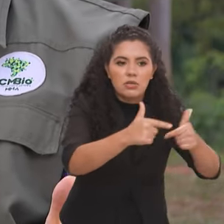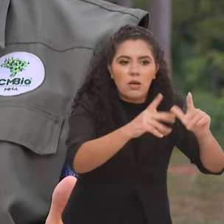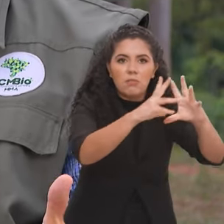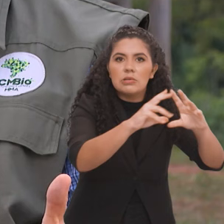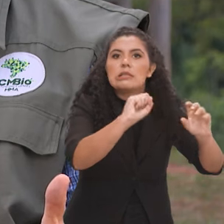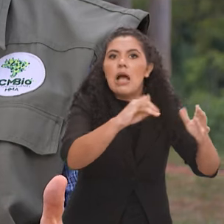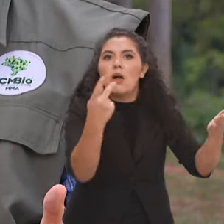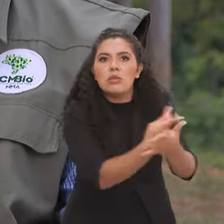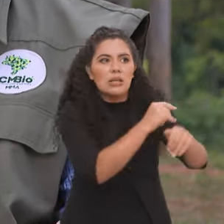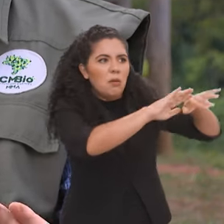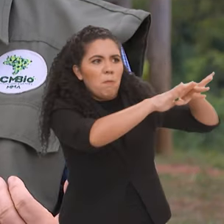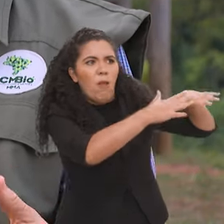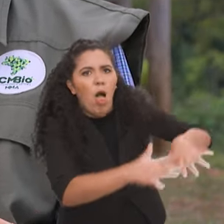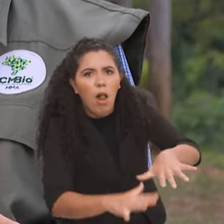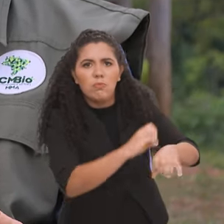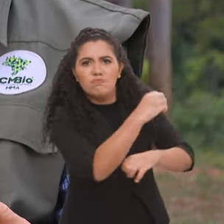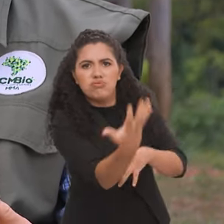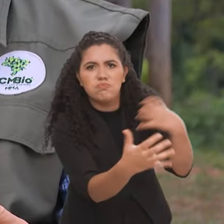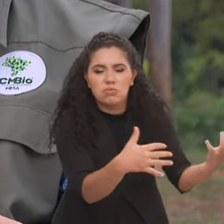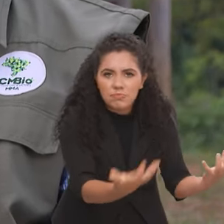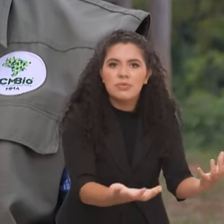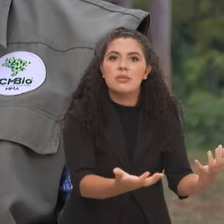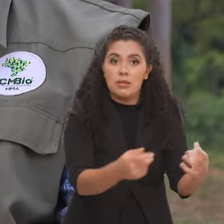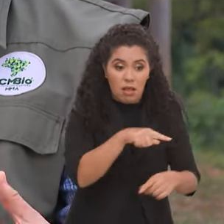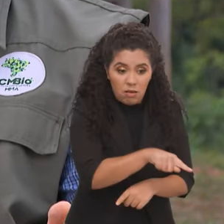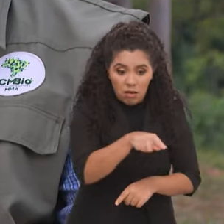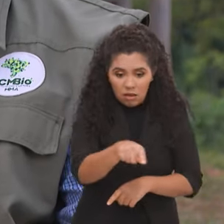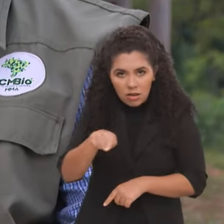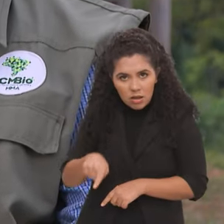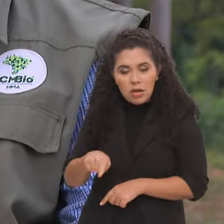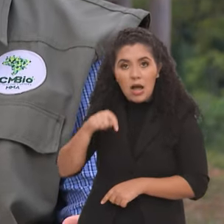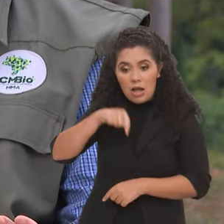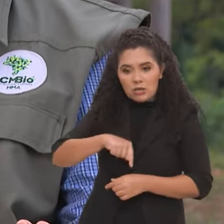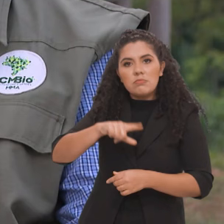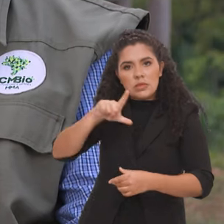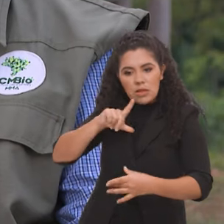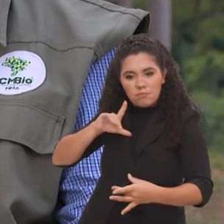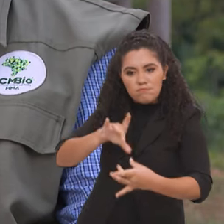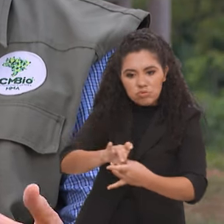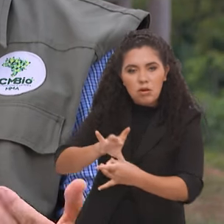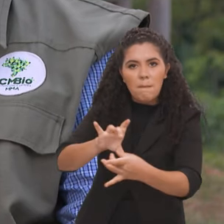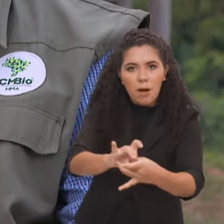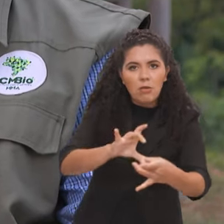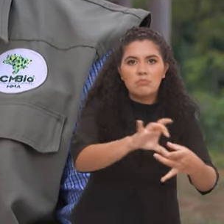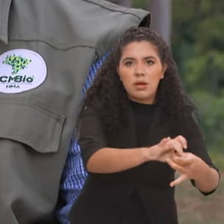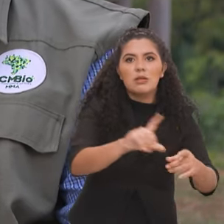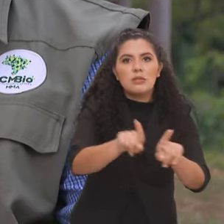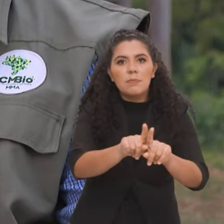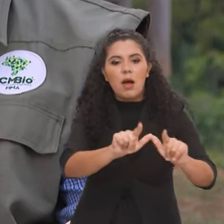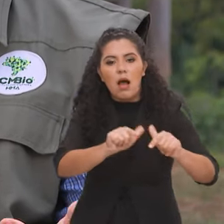desastres naturais. Então, nesse caso, o ICMBio, como órgão executor, ele possui parcerias com várias